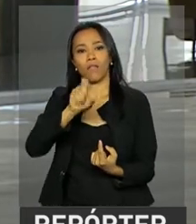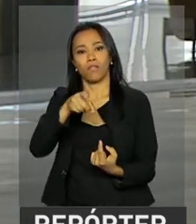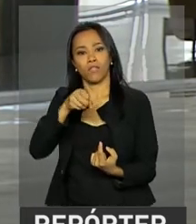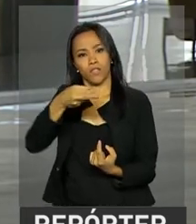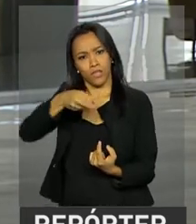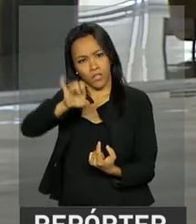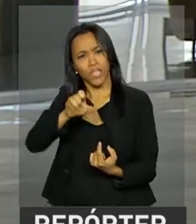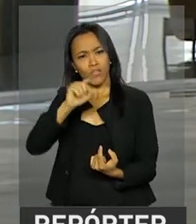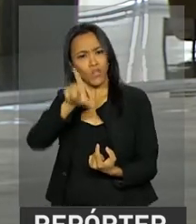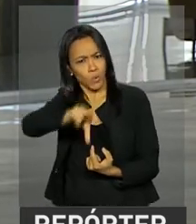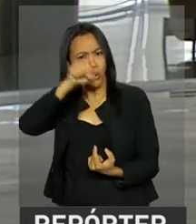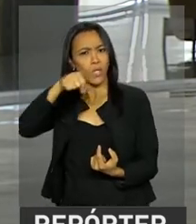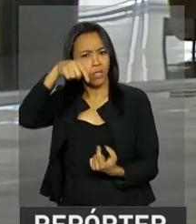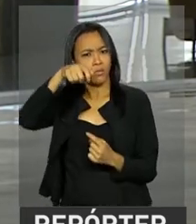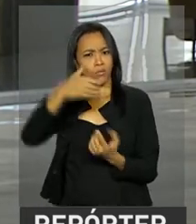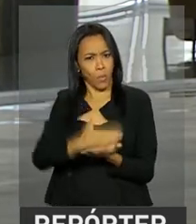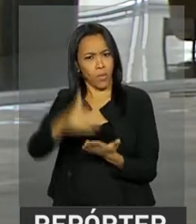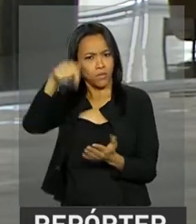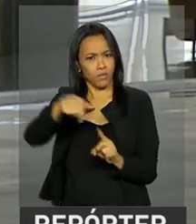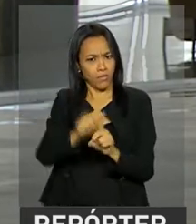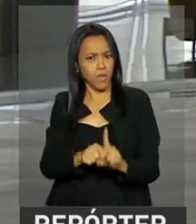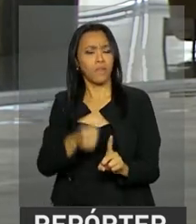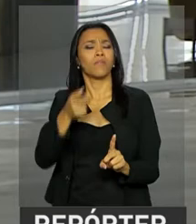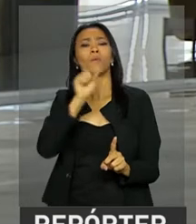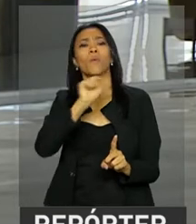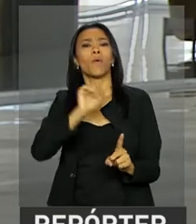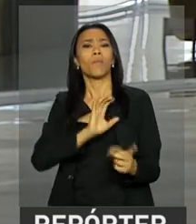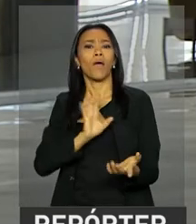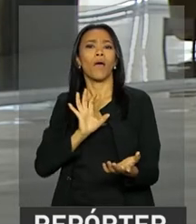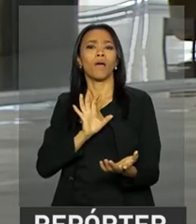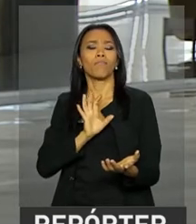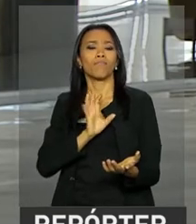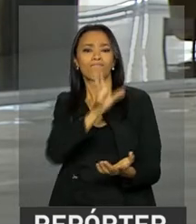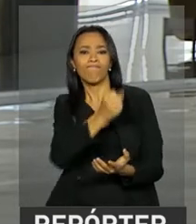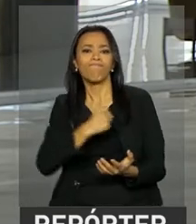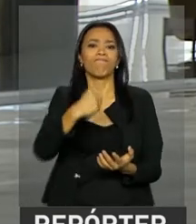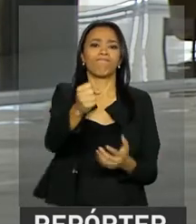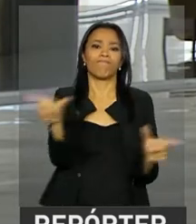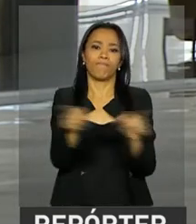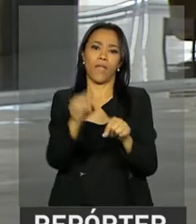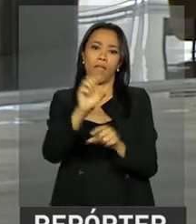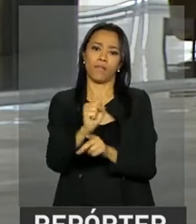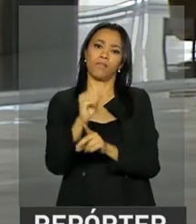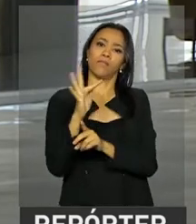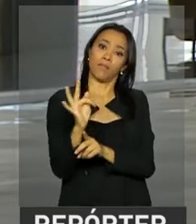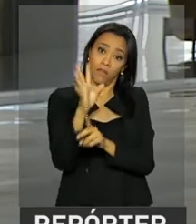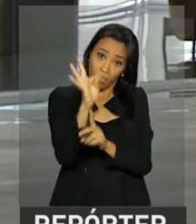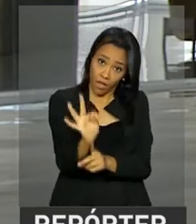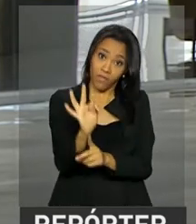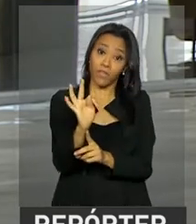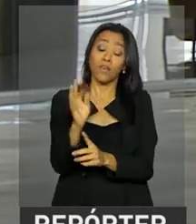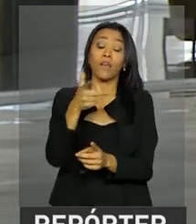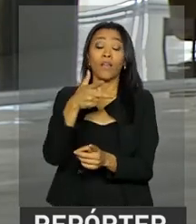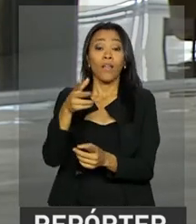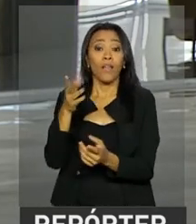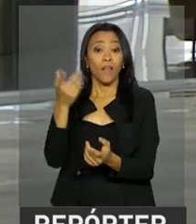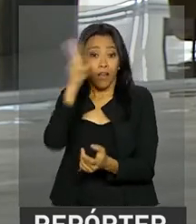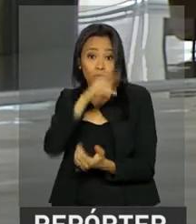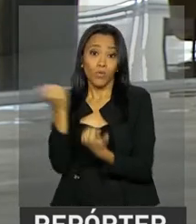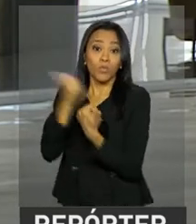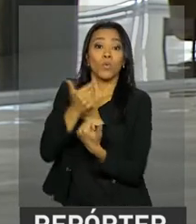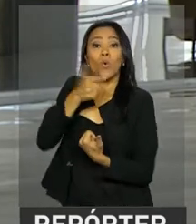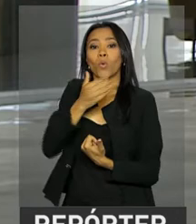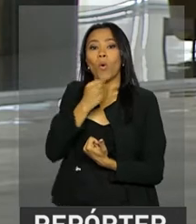começo desse mês também pelo presidente Michel Temer para o Supremo Tribunal Federal para a vaga deixada por Teori Zavascki, que morreu